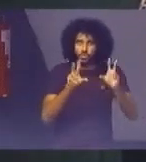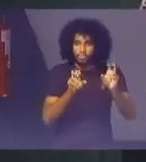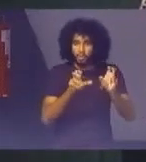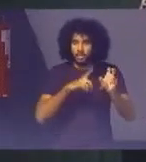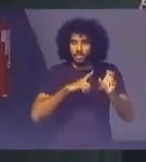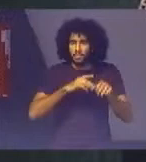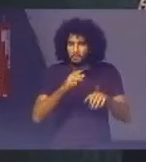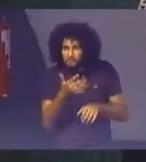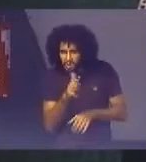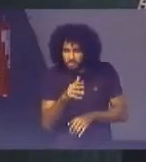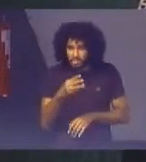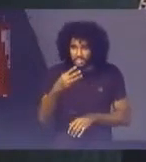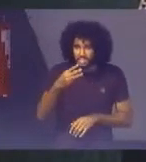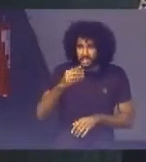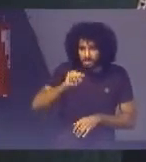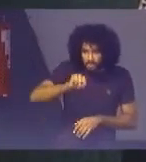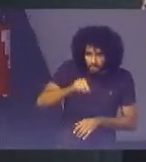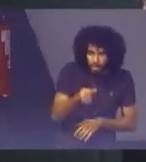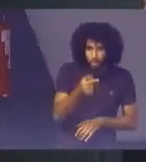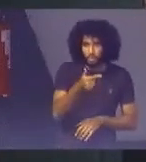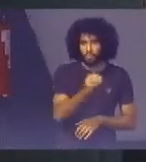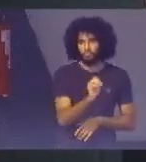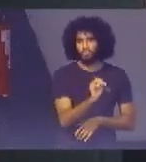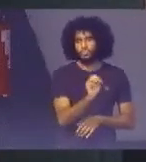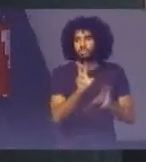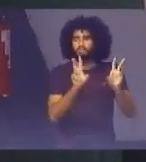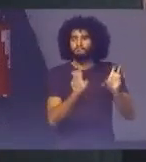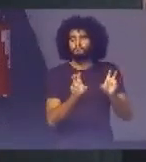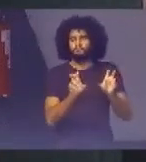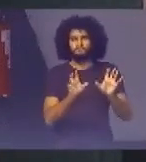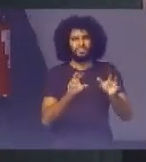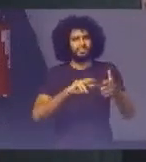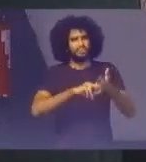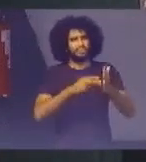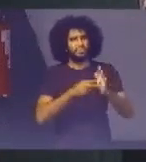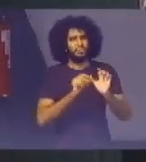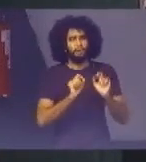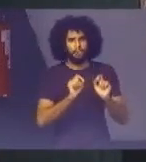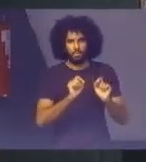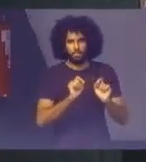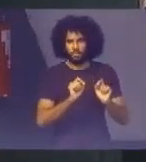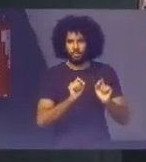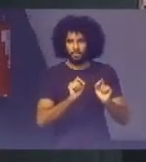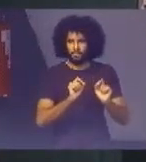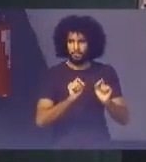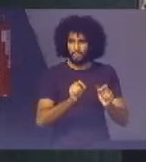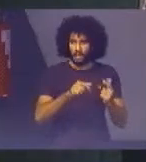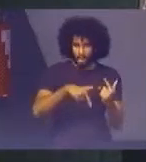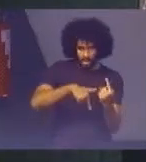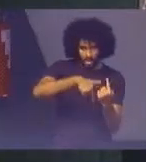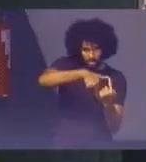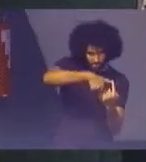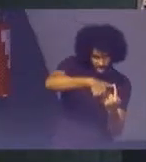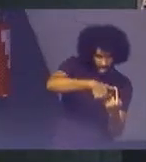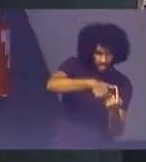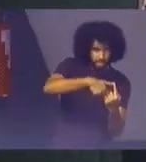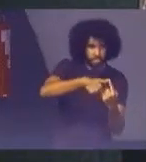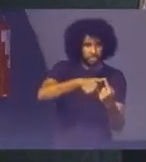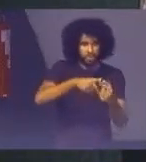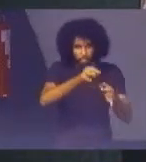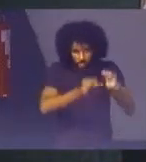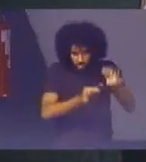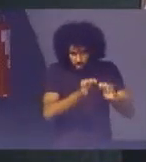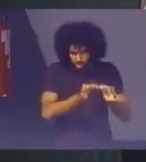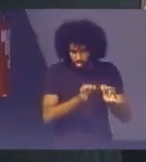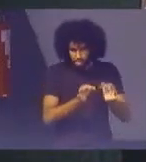assuntos O que significa Que em relação As metas Do poder judiciário Talvez fosse o